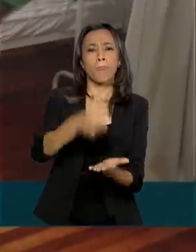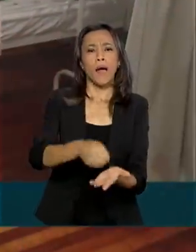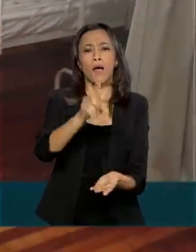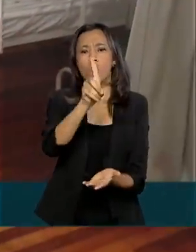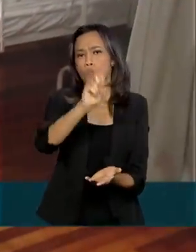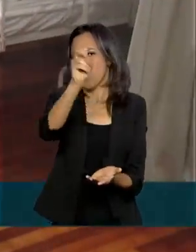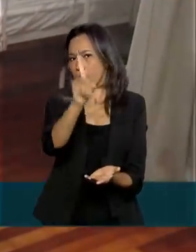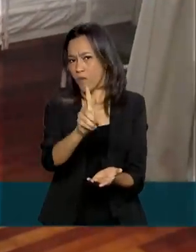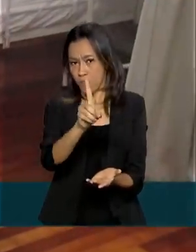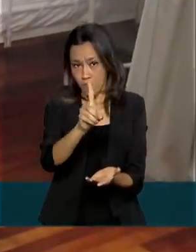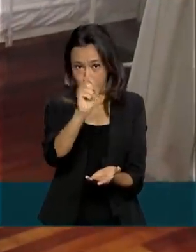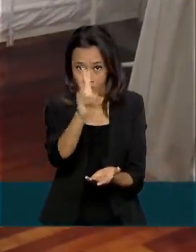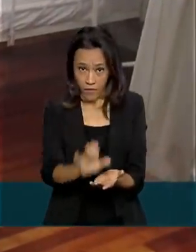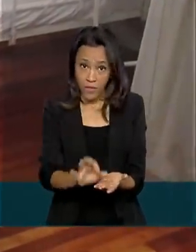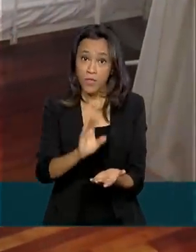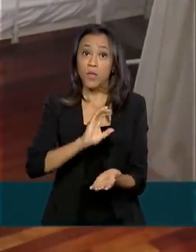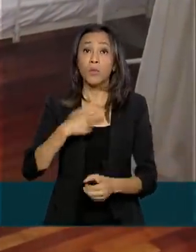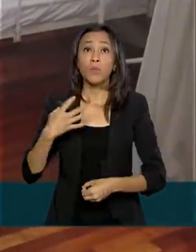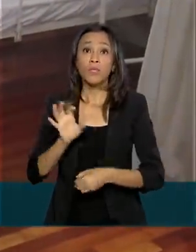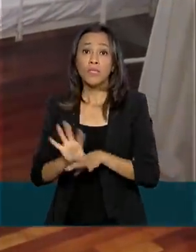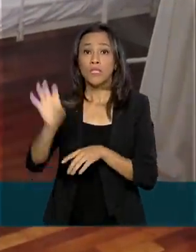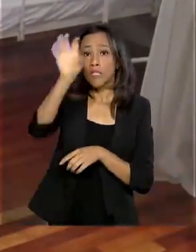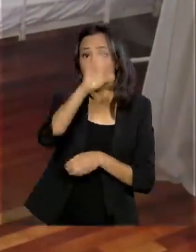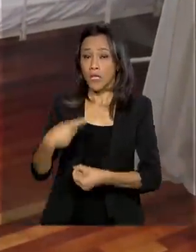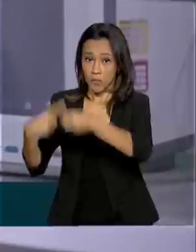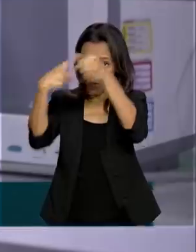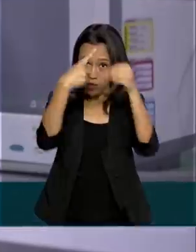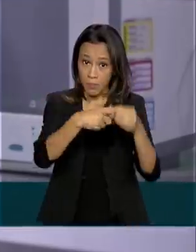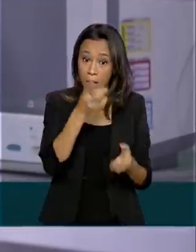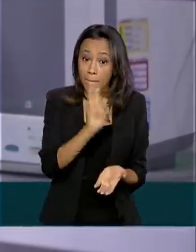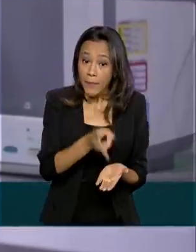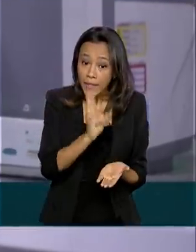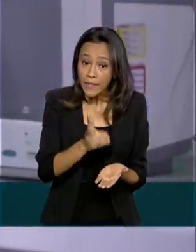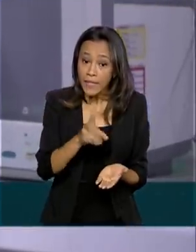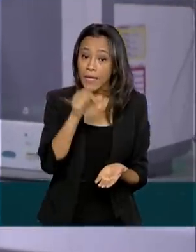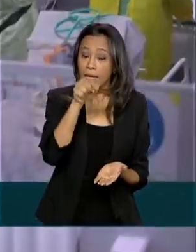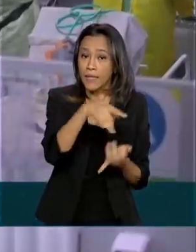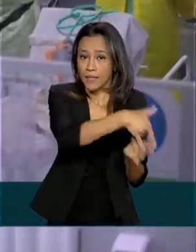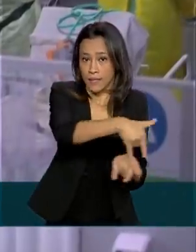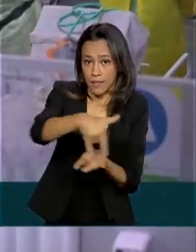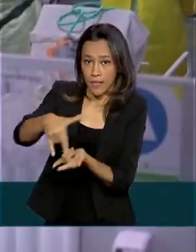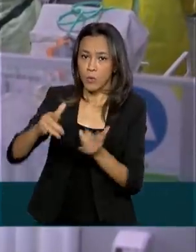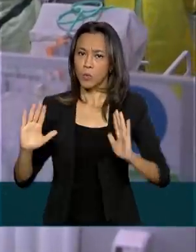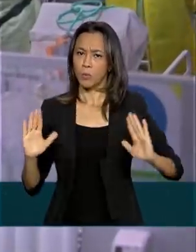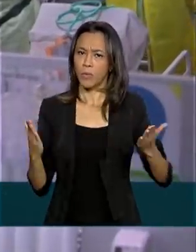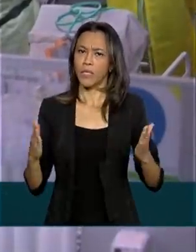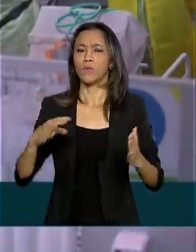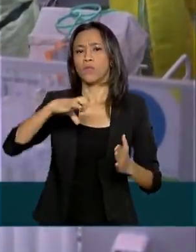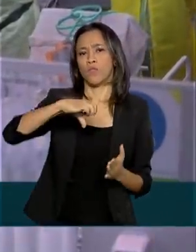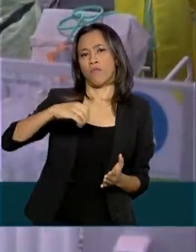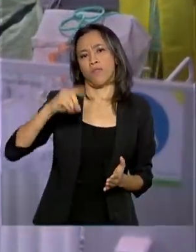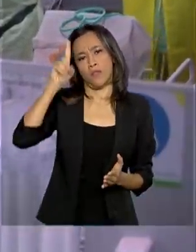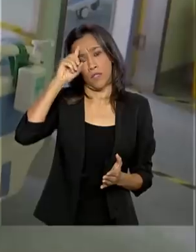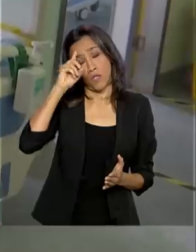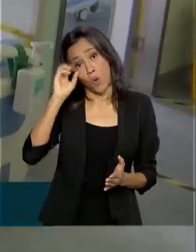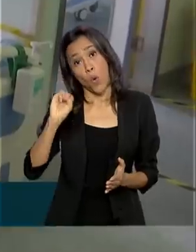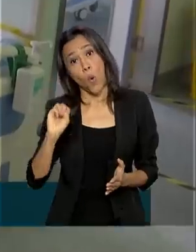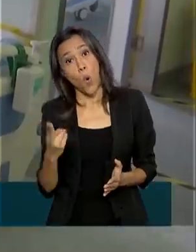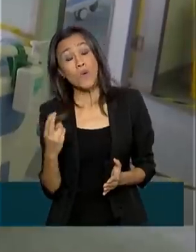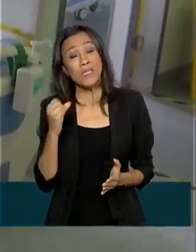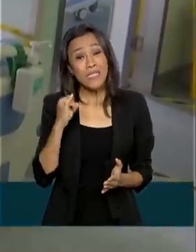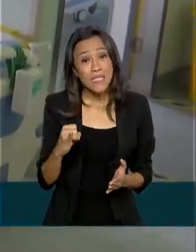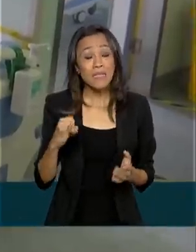estados e municípios para a manutenção desses leitos por 90 dias ou enquanto houver necessidade em